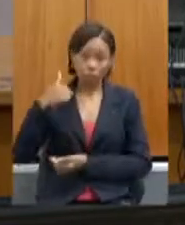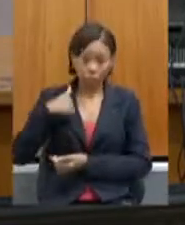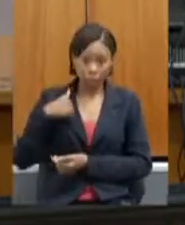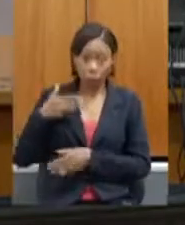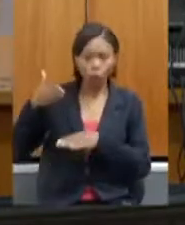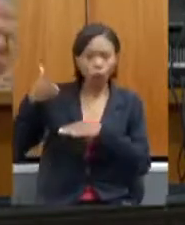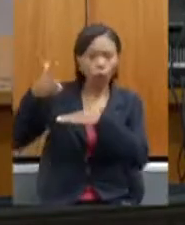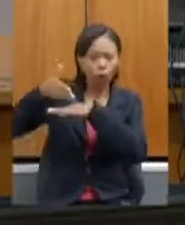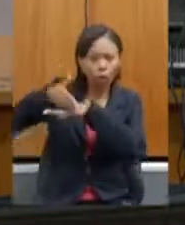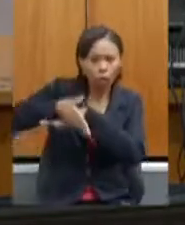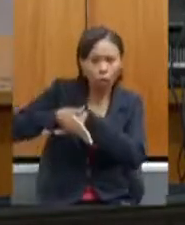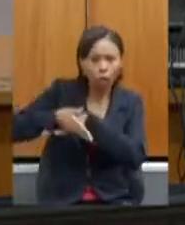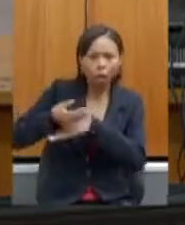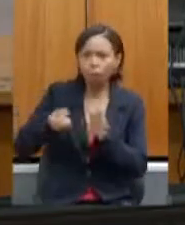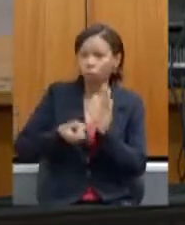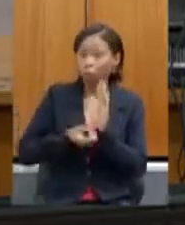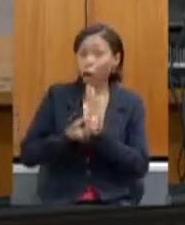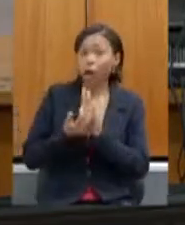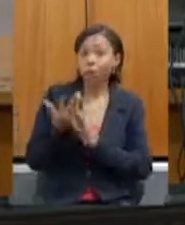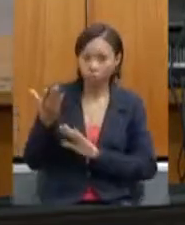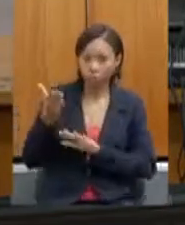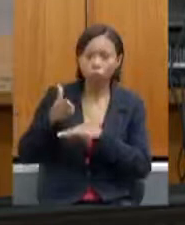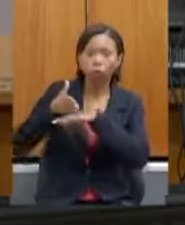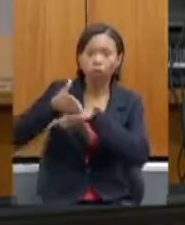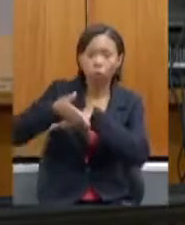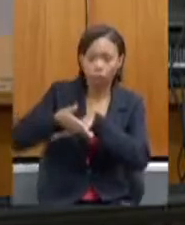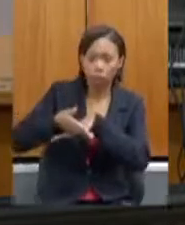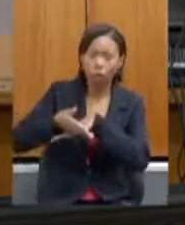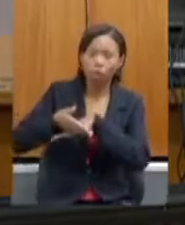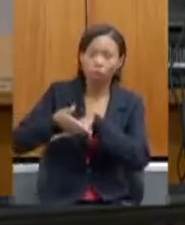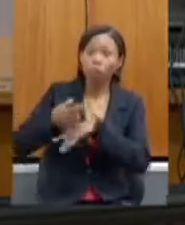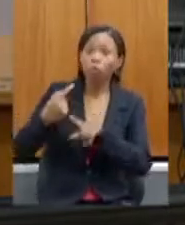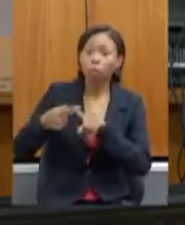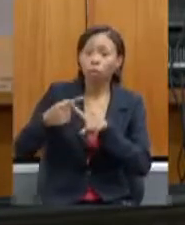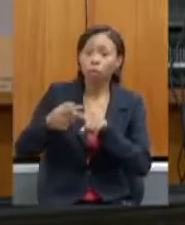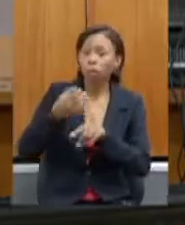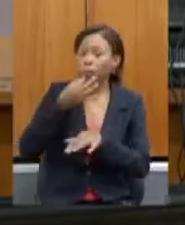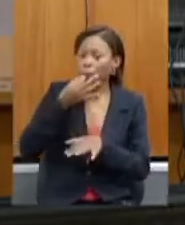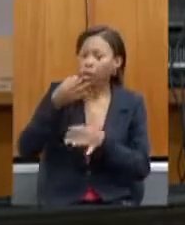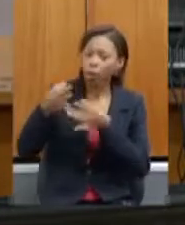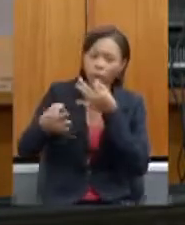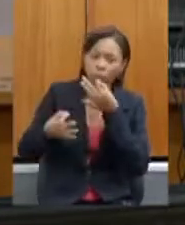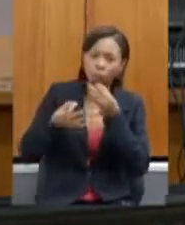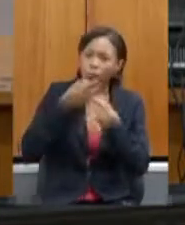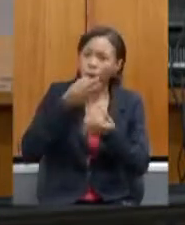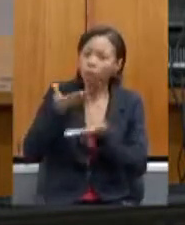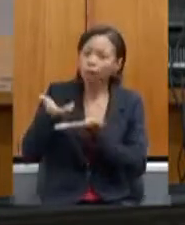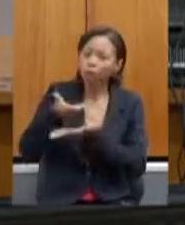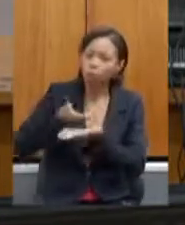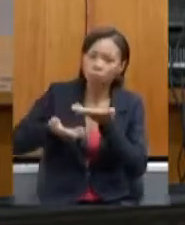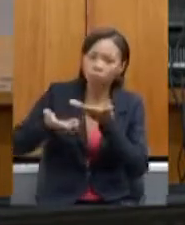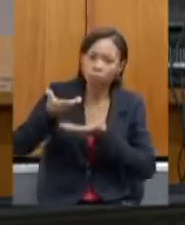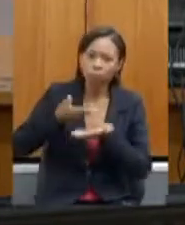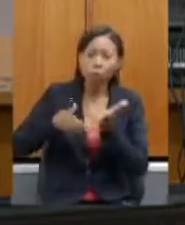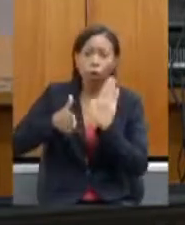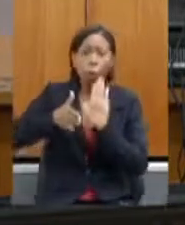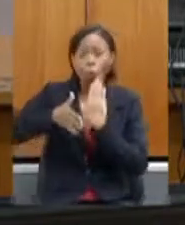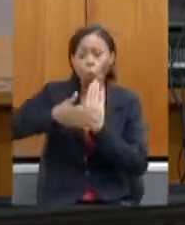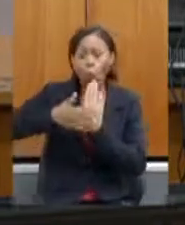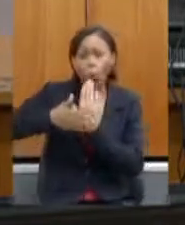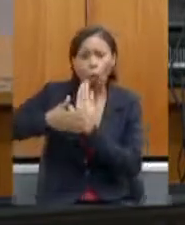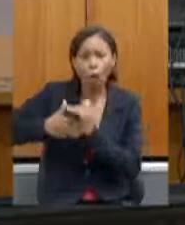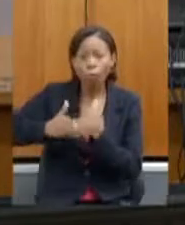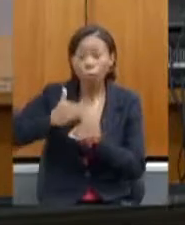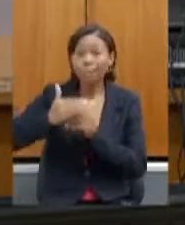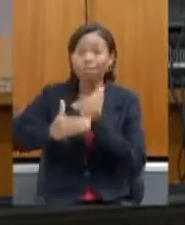e, por sinal, muito bem recebido, foi para levar ideias, foi para dialogar, foi para levar propostas de desenvolvimento